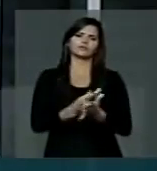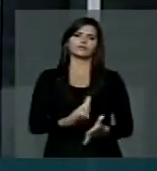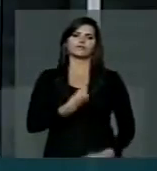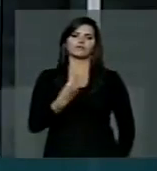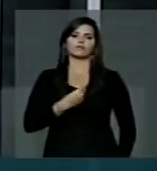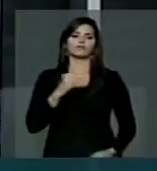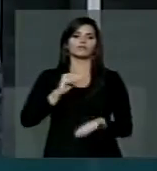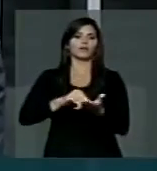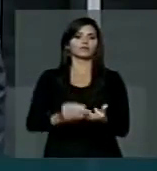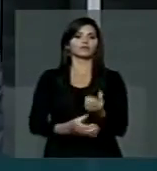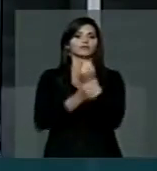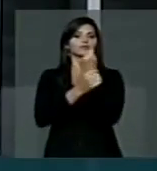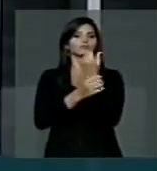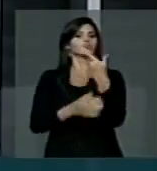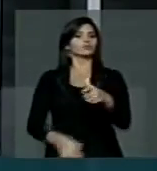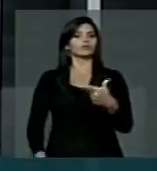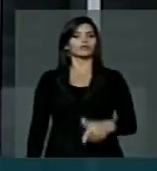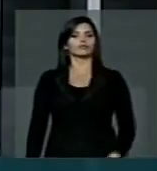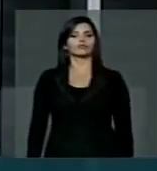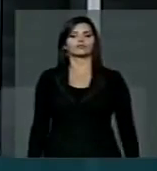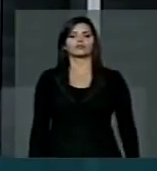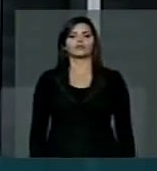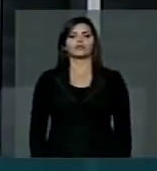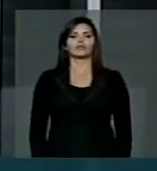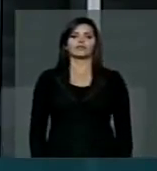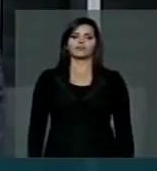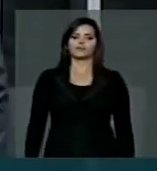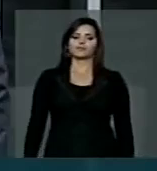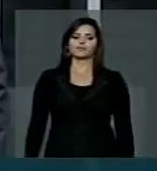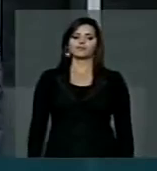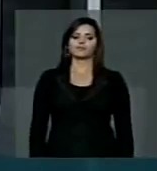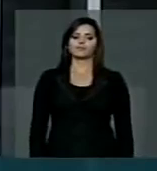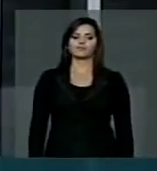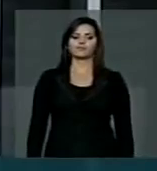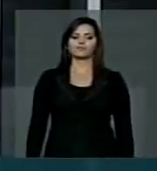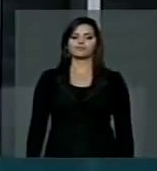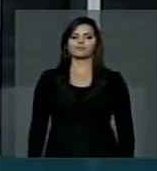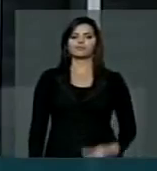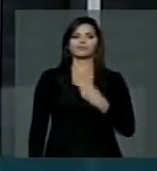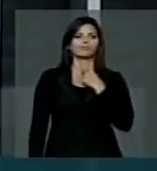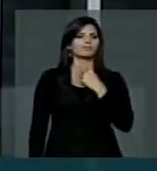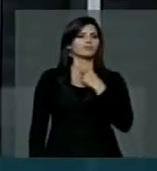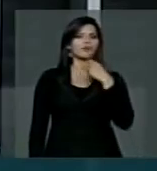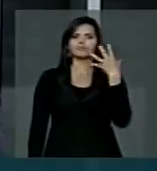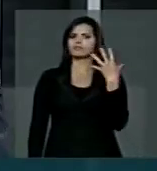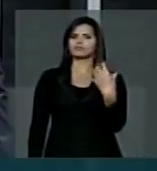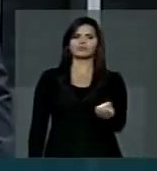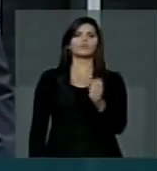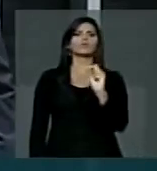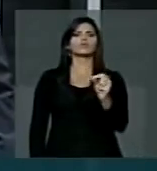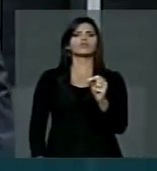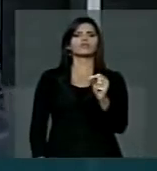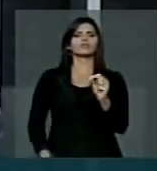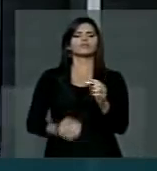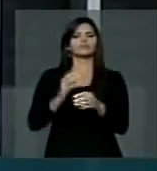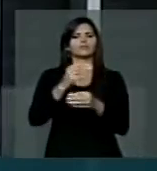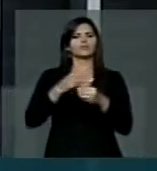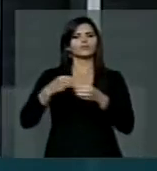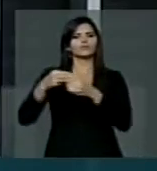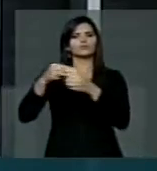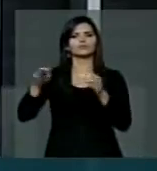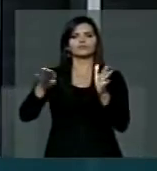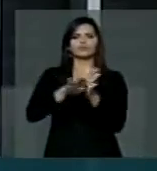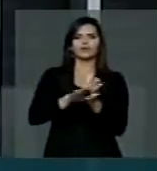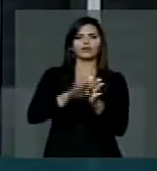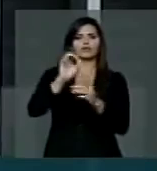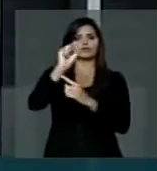insegurança. A segurança pública em Sergipe que não existe, nós não podemos admitir de chegar em todos os municípios do interior